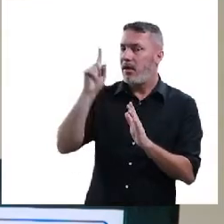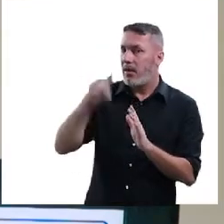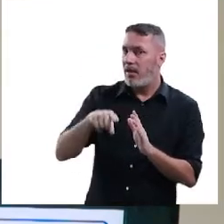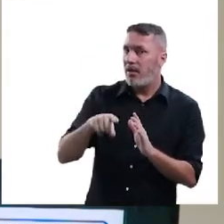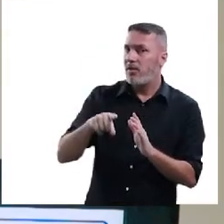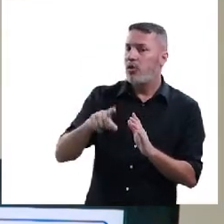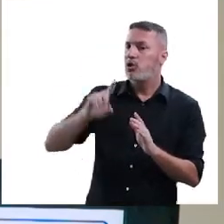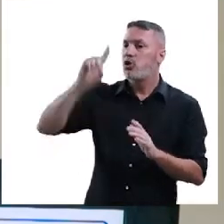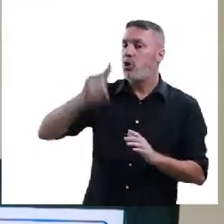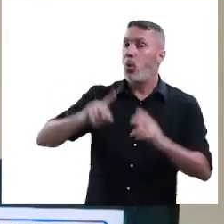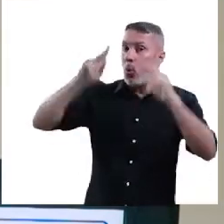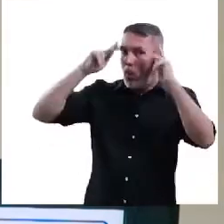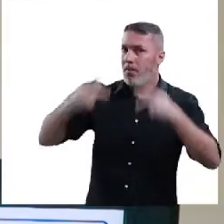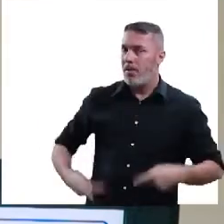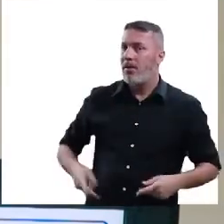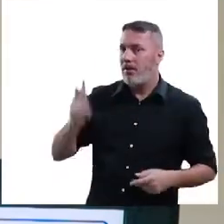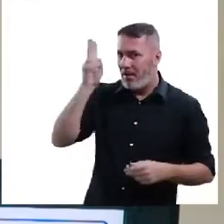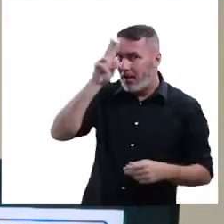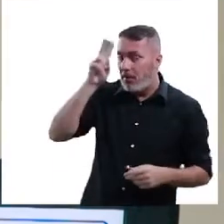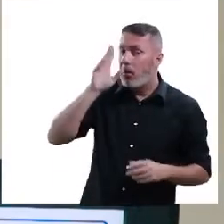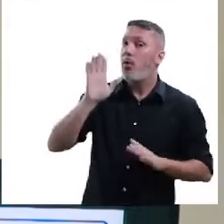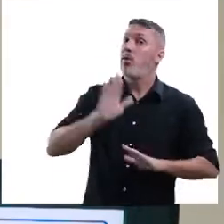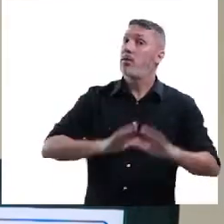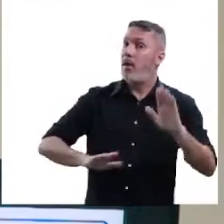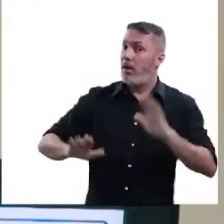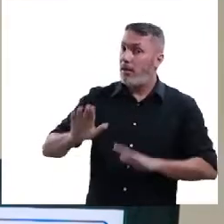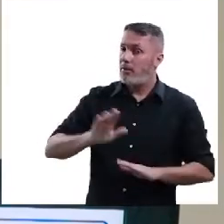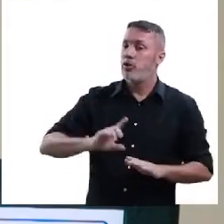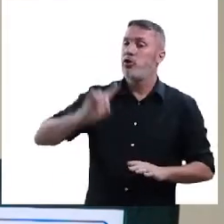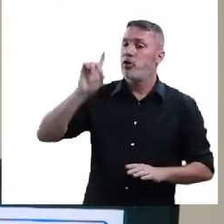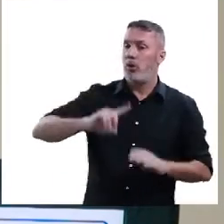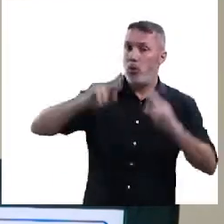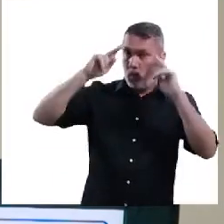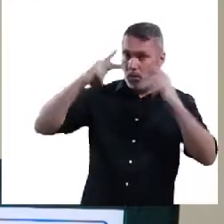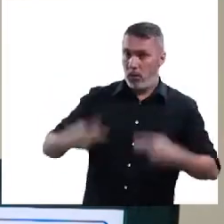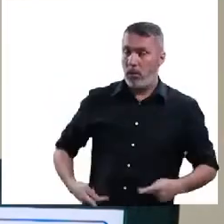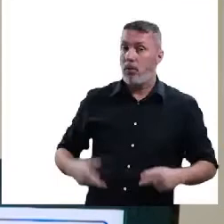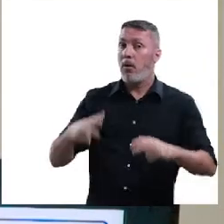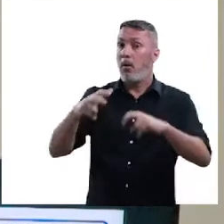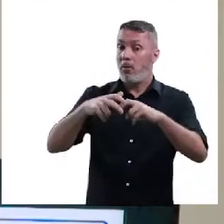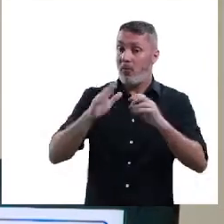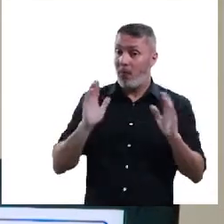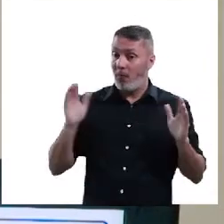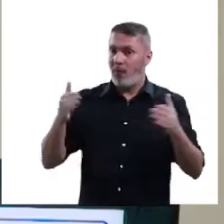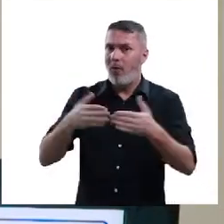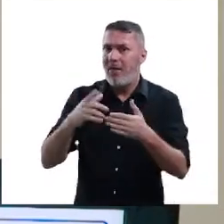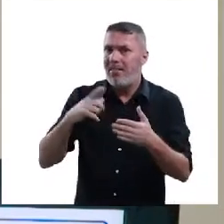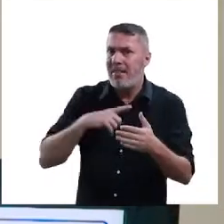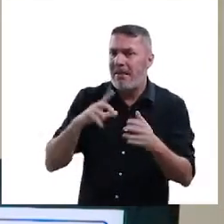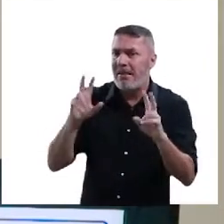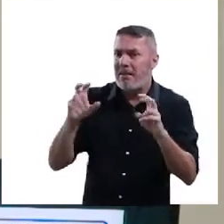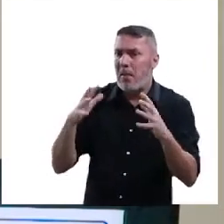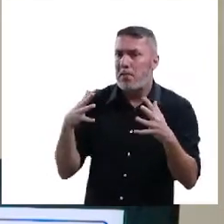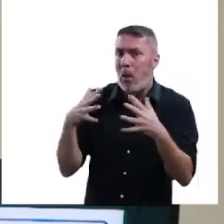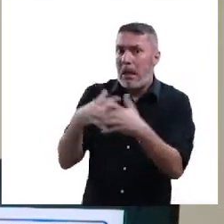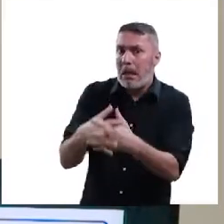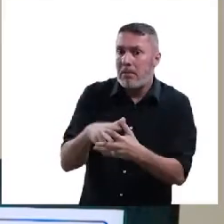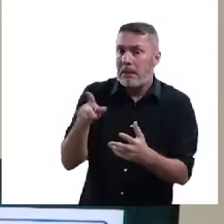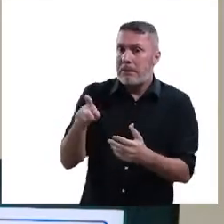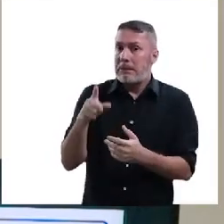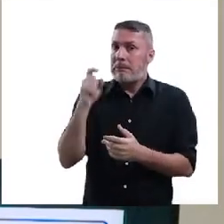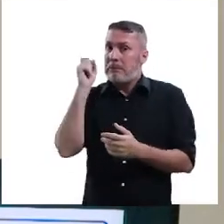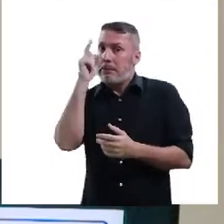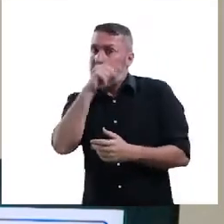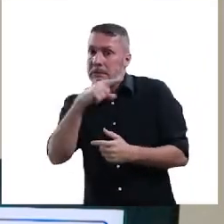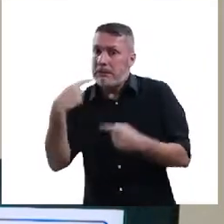que nós falamos sobre ferir os direitos humanos? A gente tem tomar muito cuidado com isso. Então, o tema voltado para a polêmica não é o